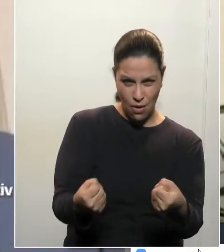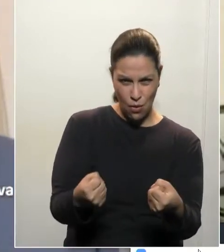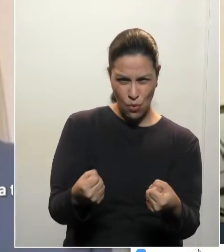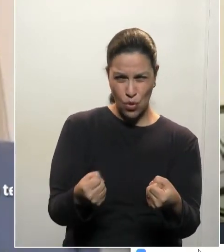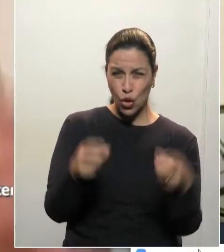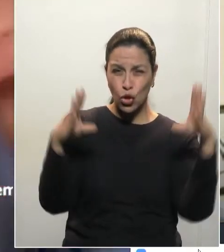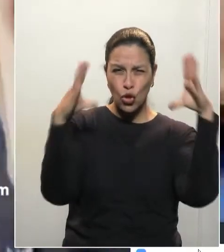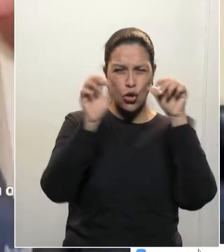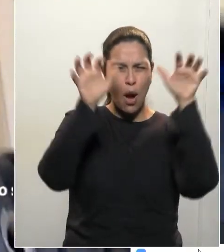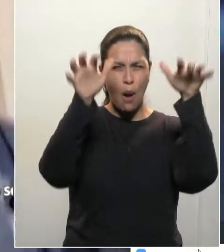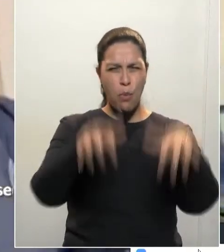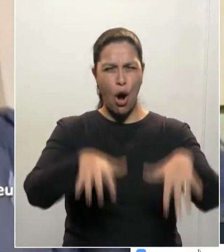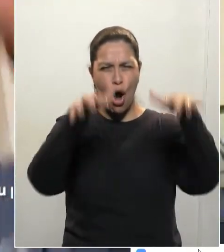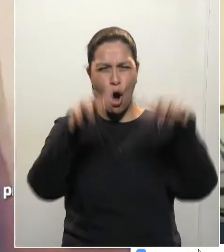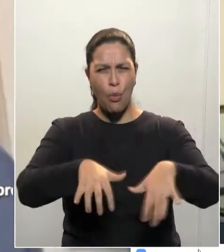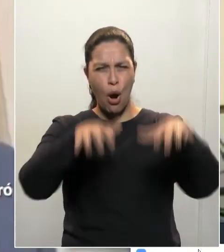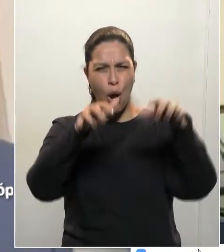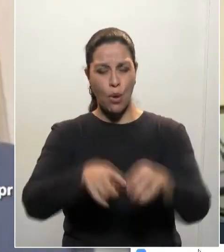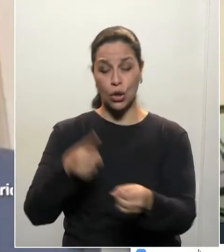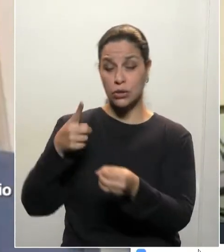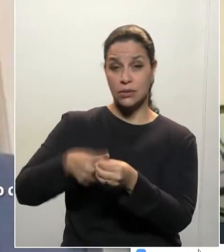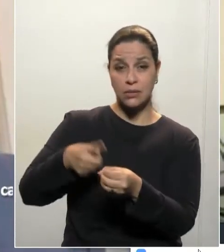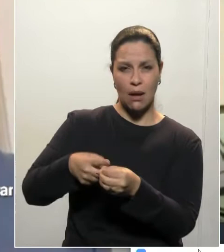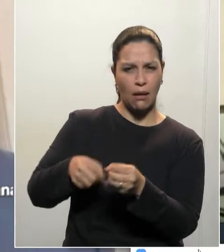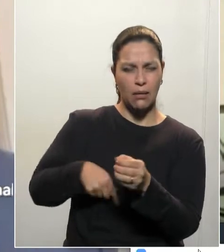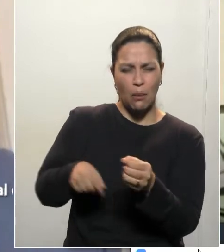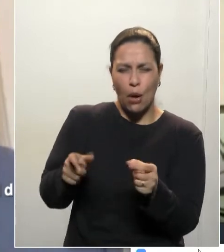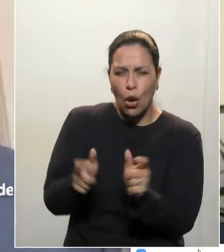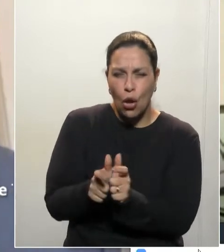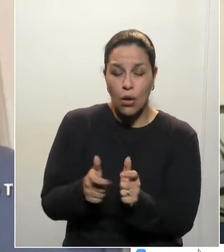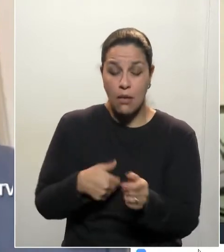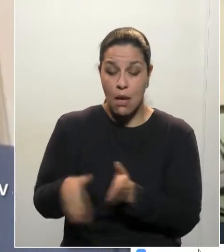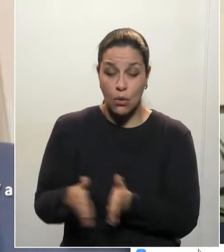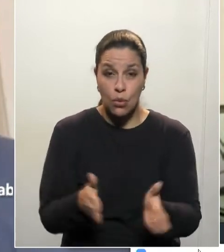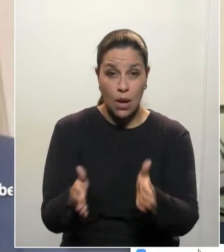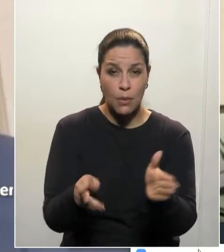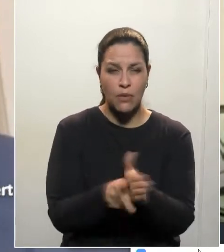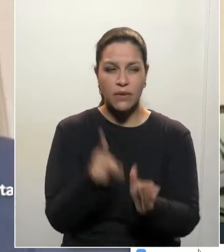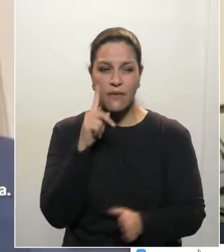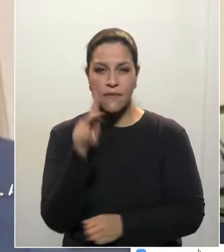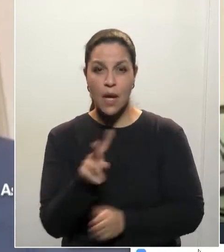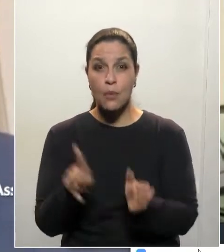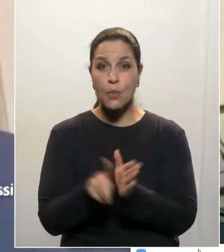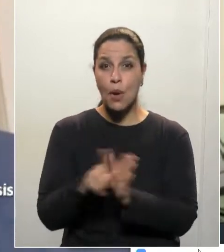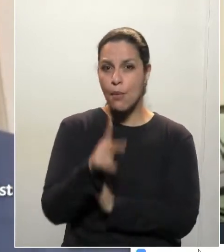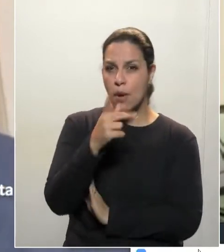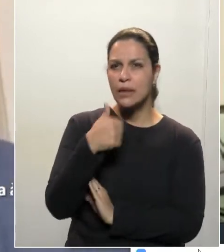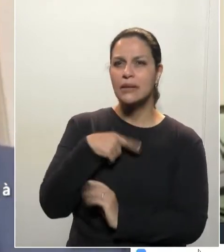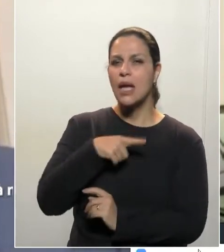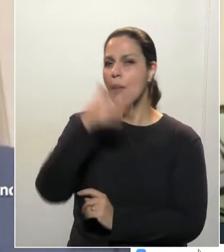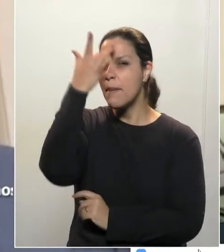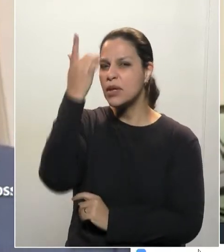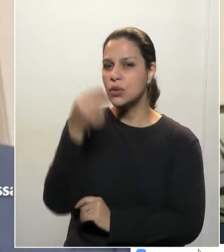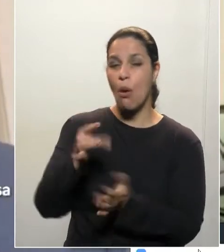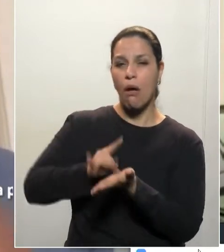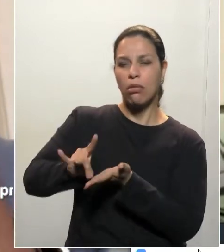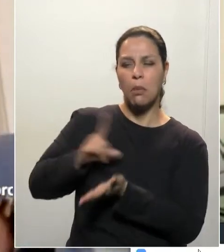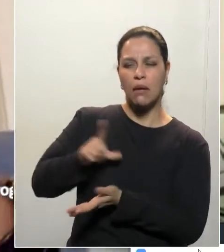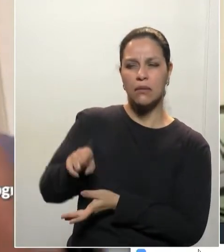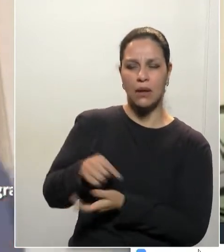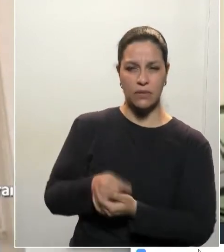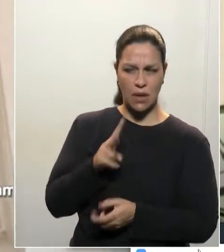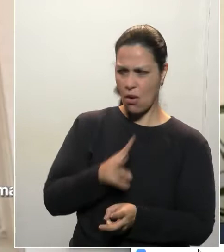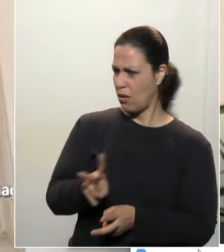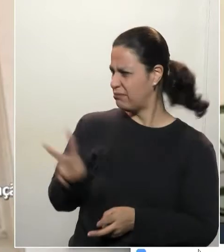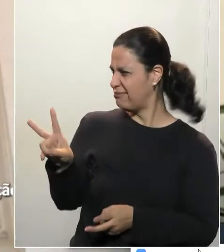chuvosa, lá pelo interior, de repente, na estrada, você encontra um desafeto seu. E aí